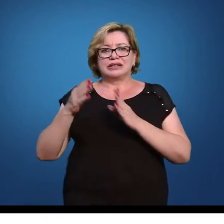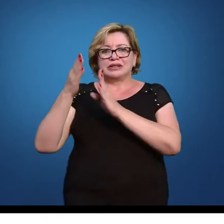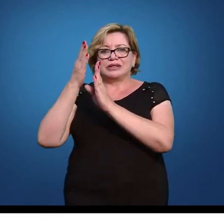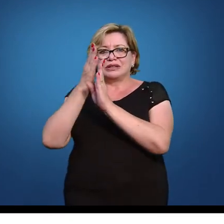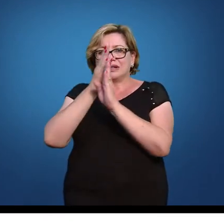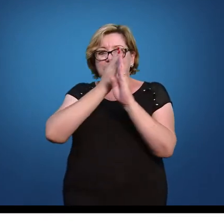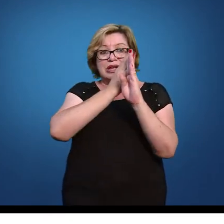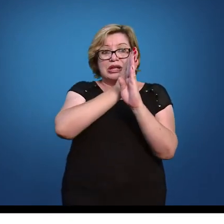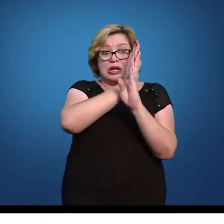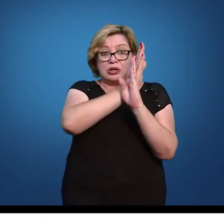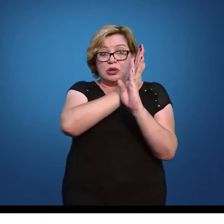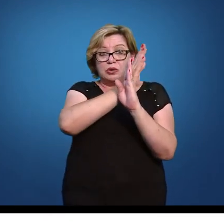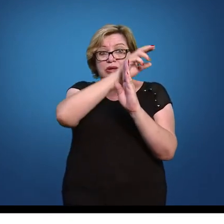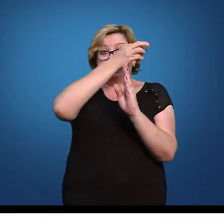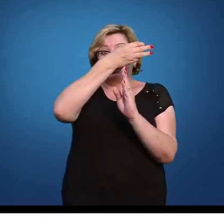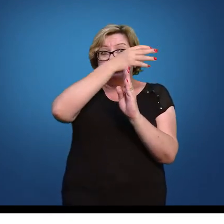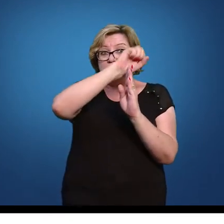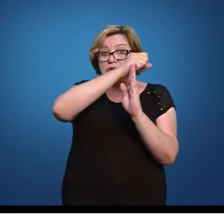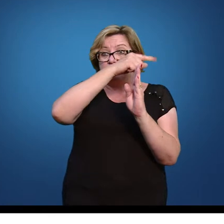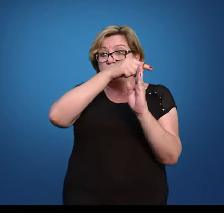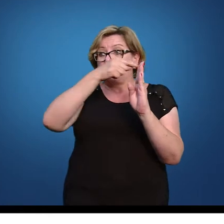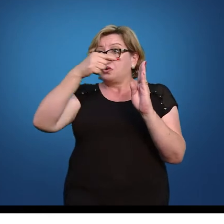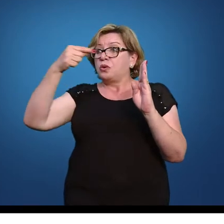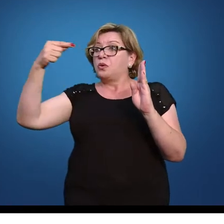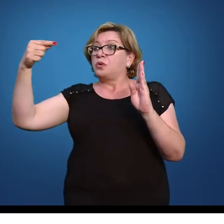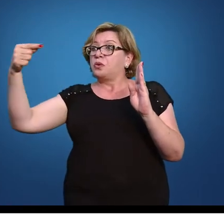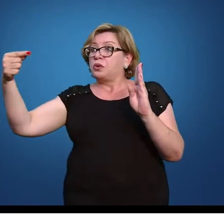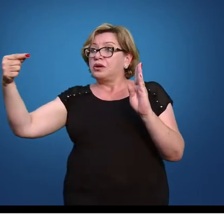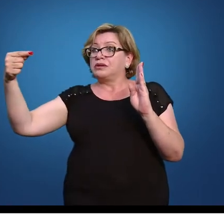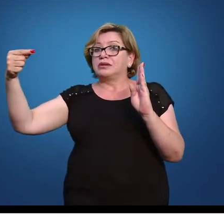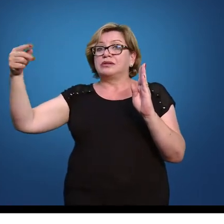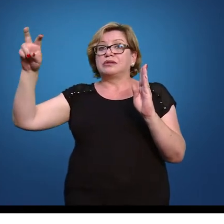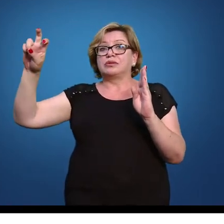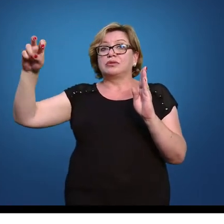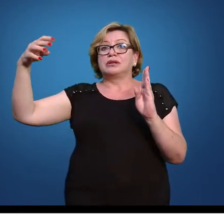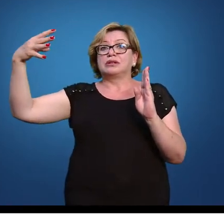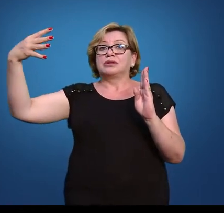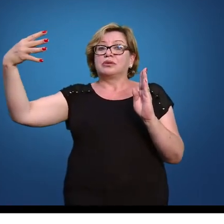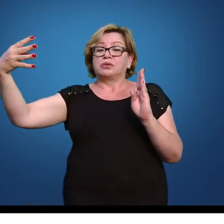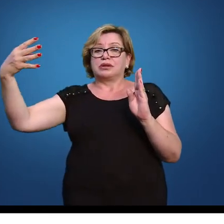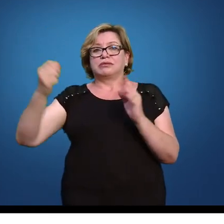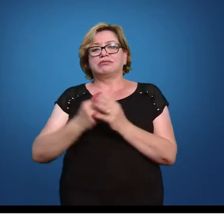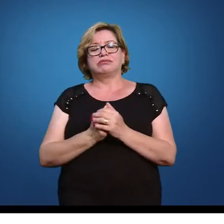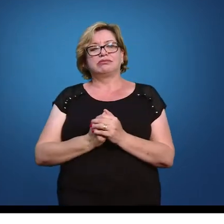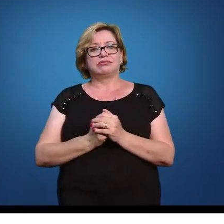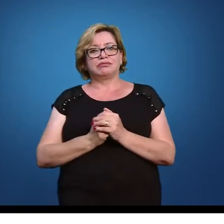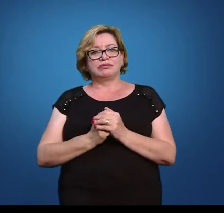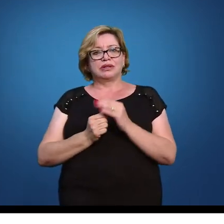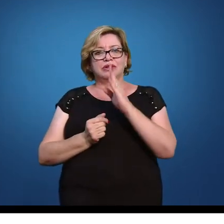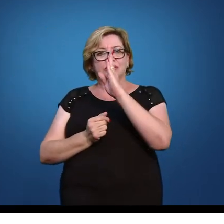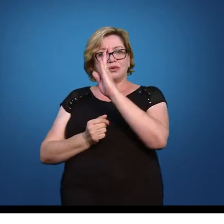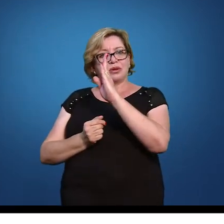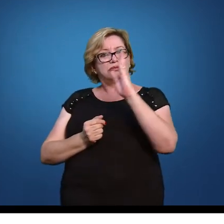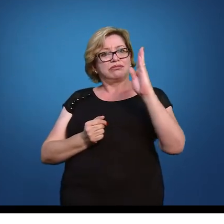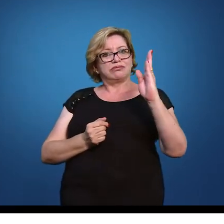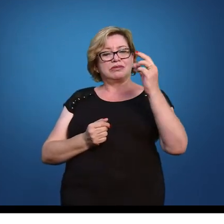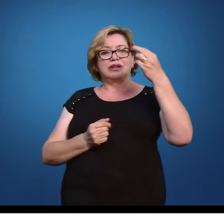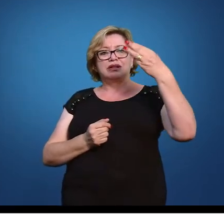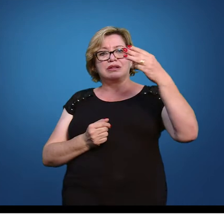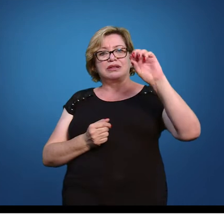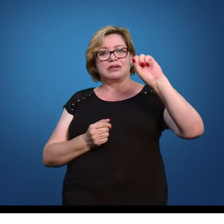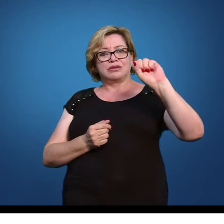entre 38 e 54,55 kg 38 obviamente por ser menor que a média